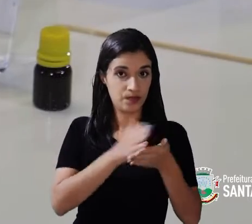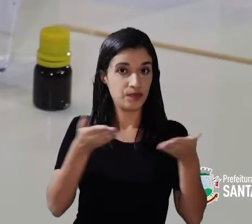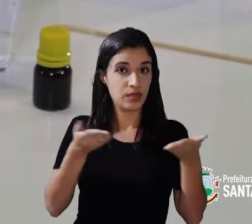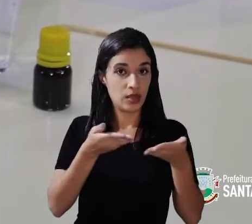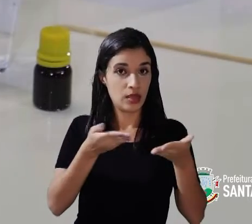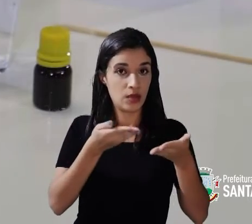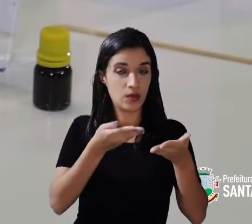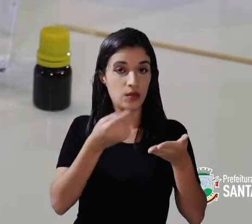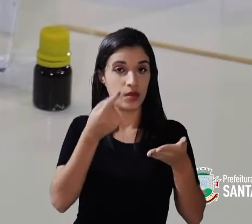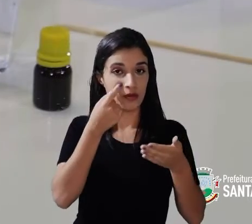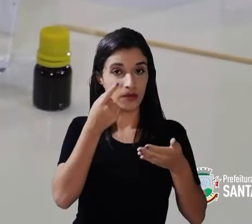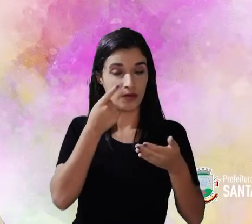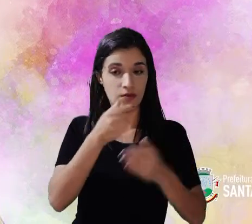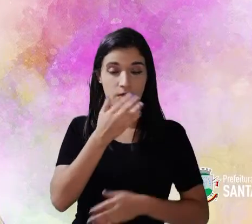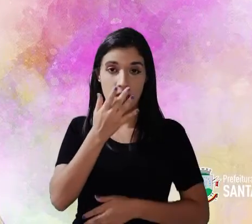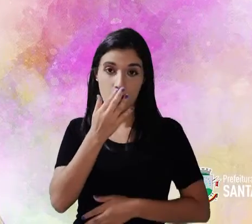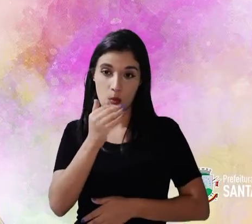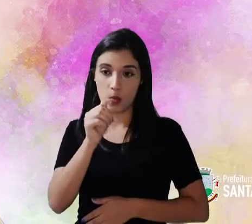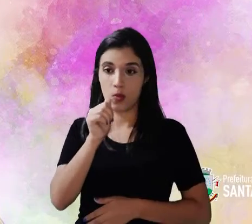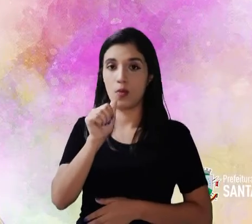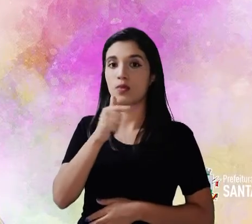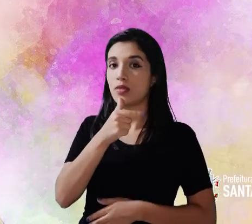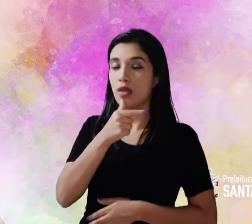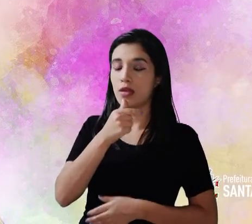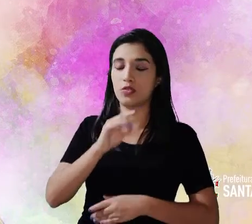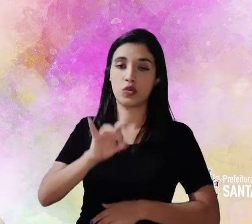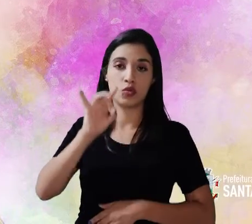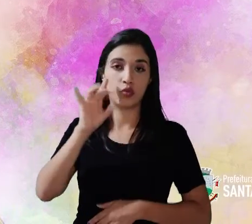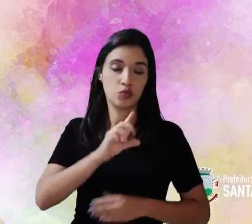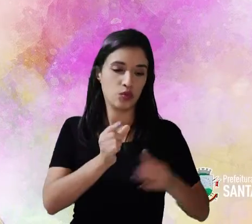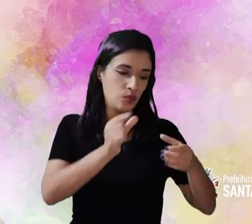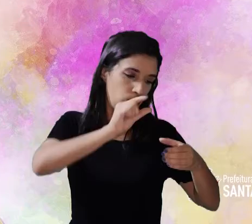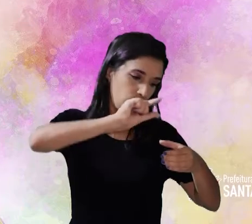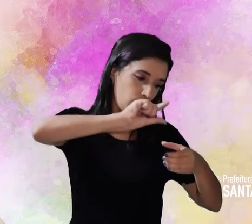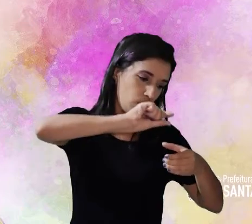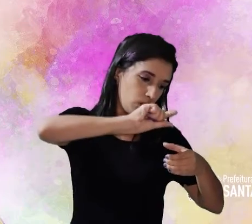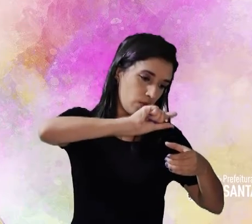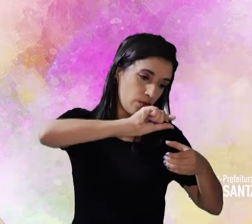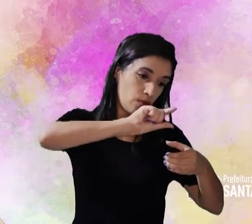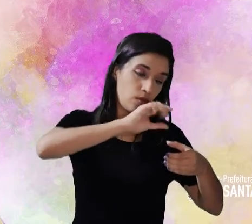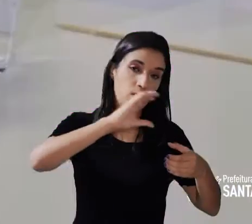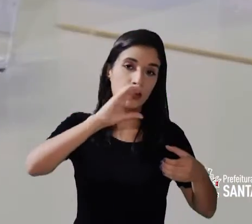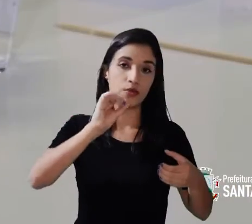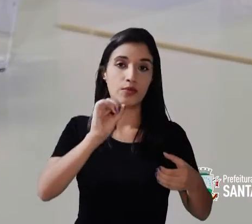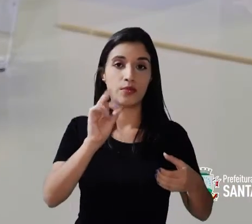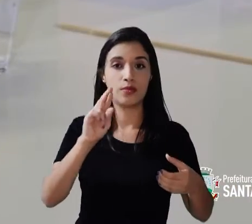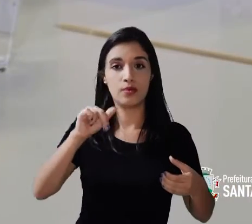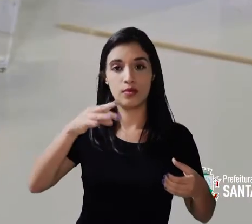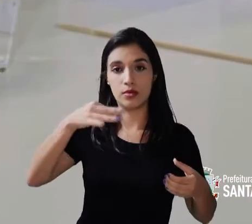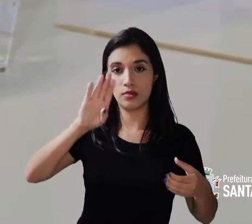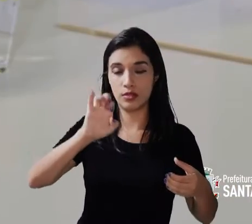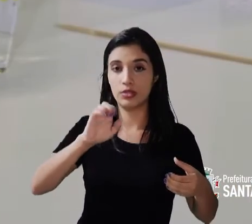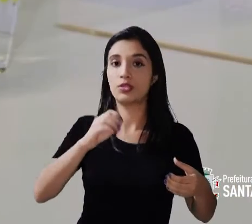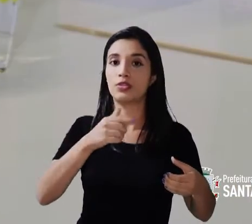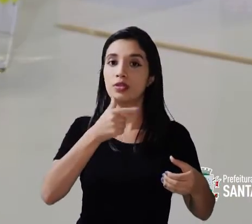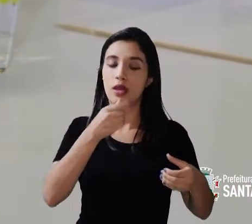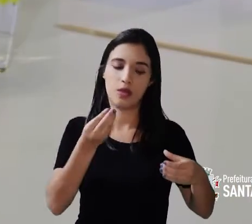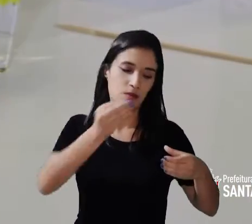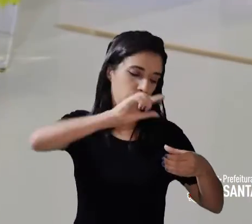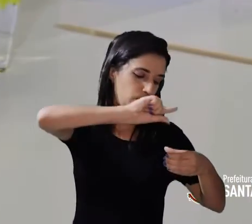nós vamos fazer a cor dessa água. É só pingar o corante na água